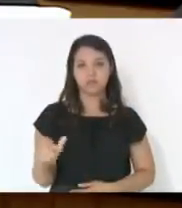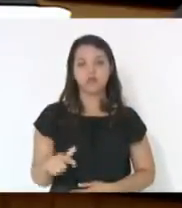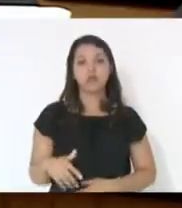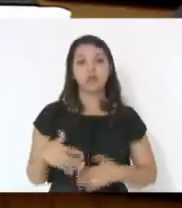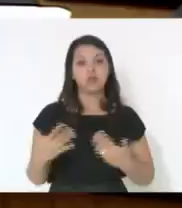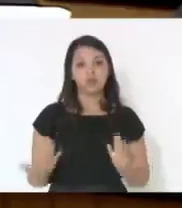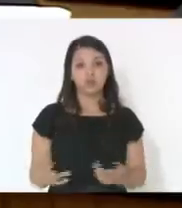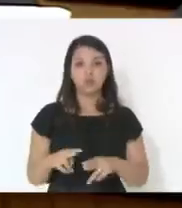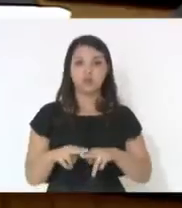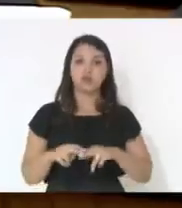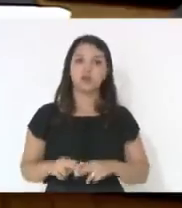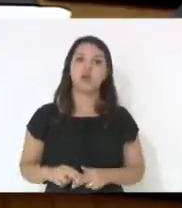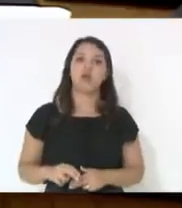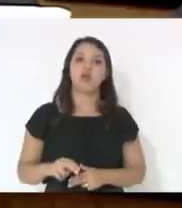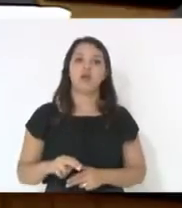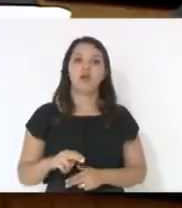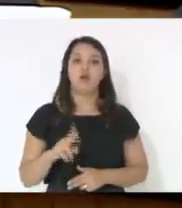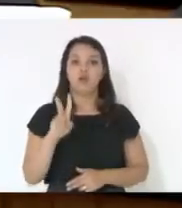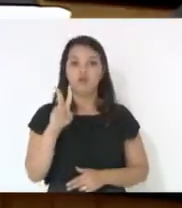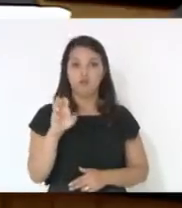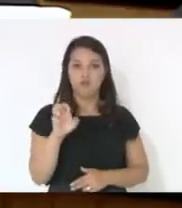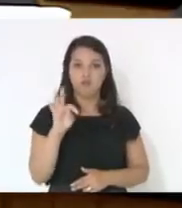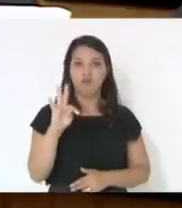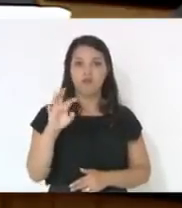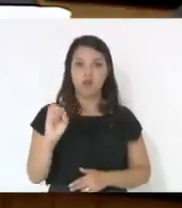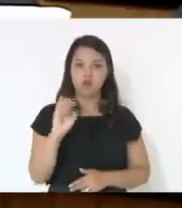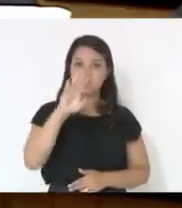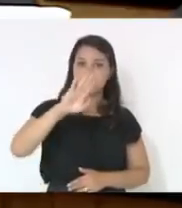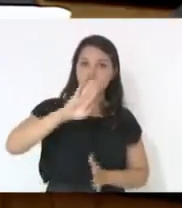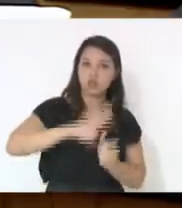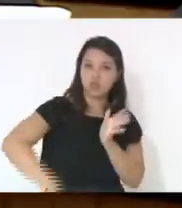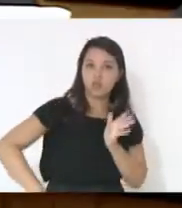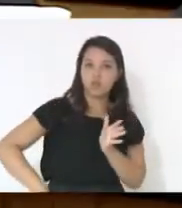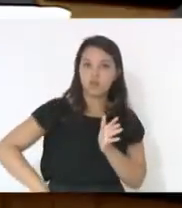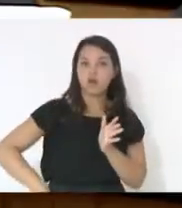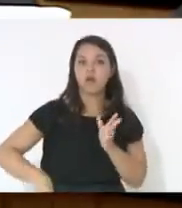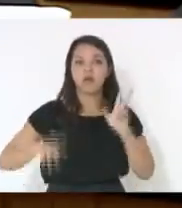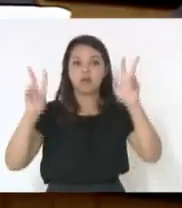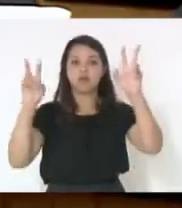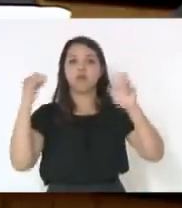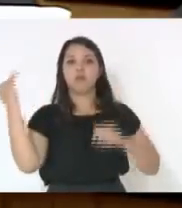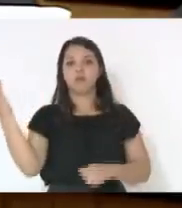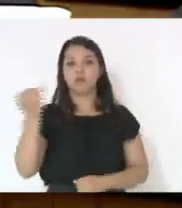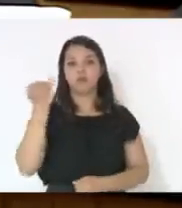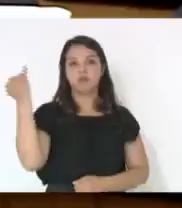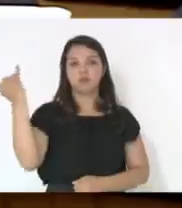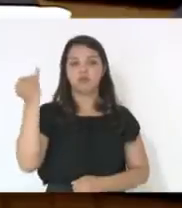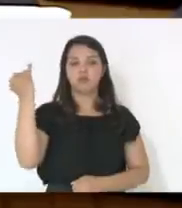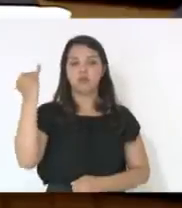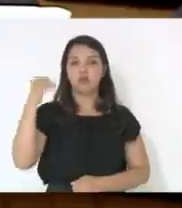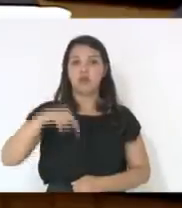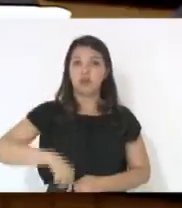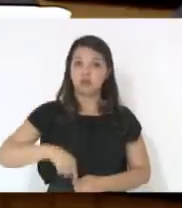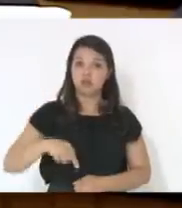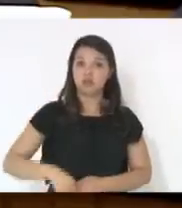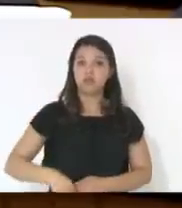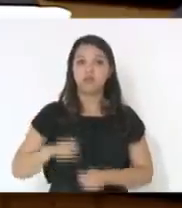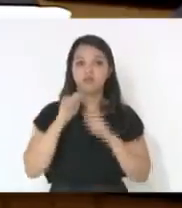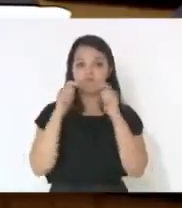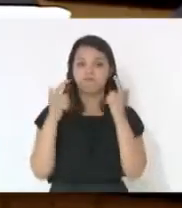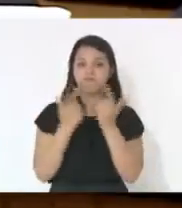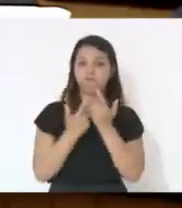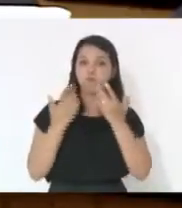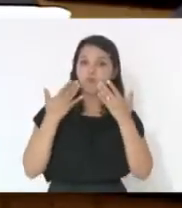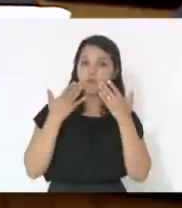derrubada do veto é uma questão importante, inclusive, para esta casa demonstrar que está ajudando dar